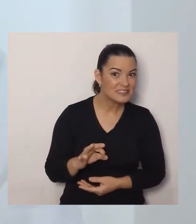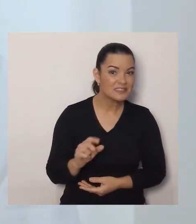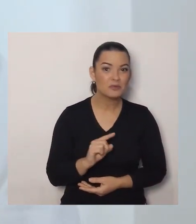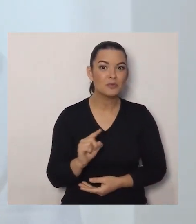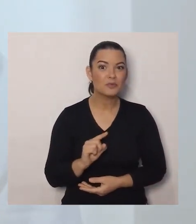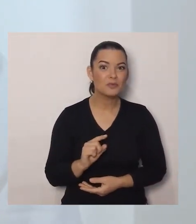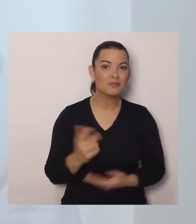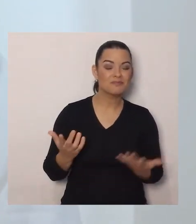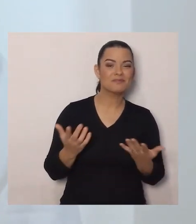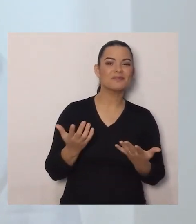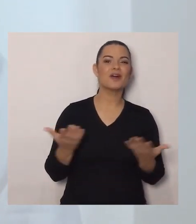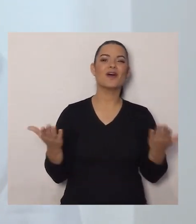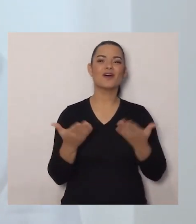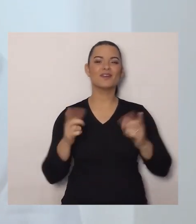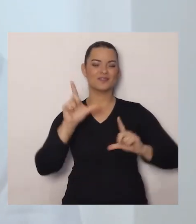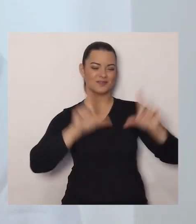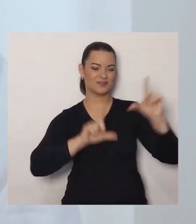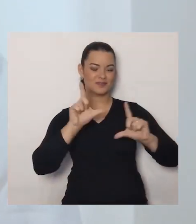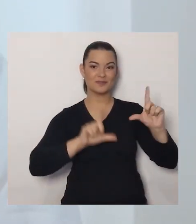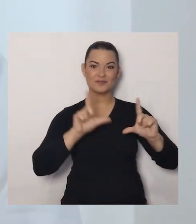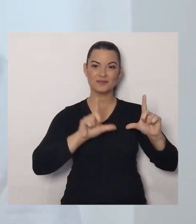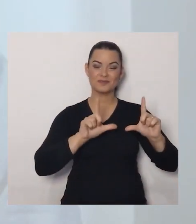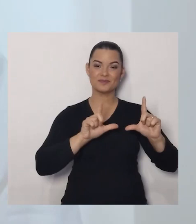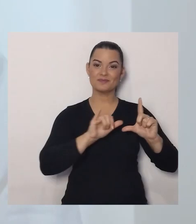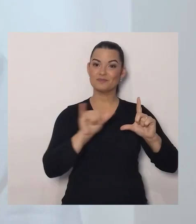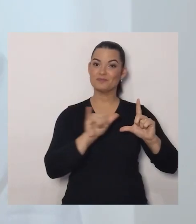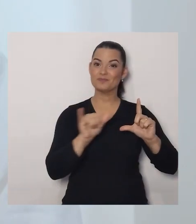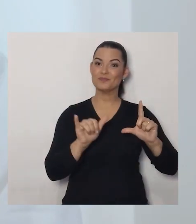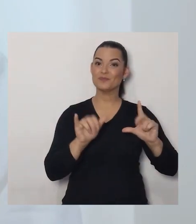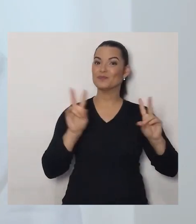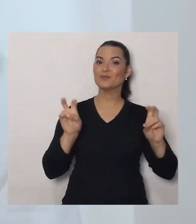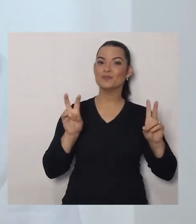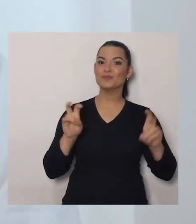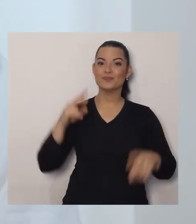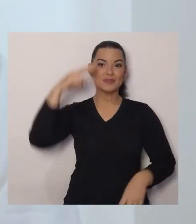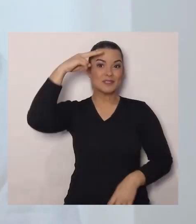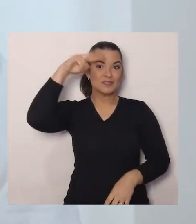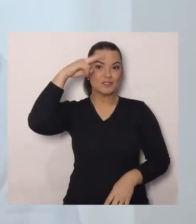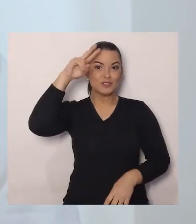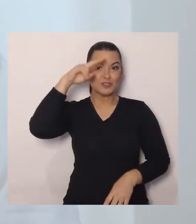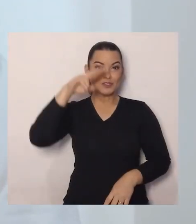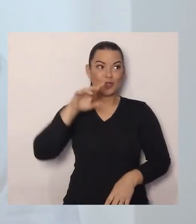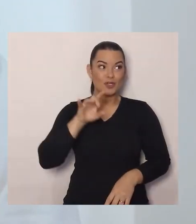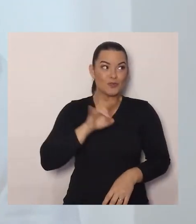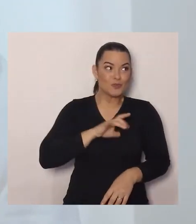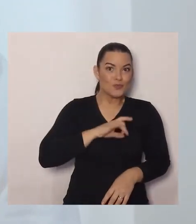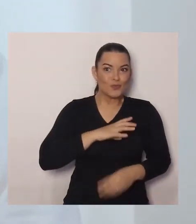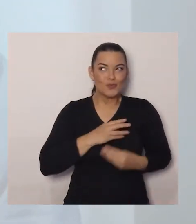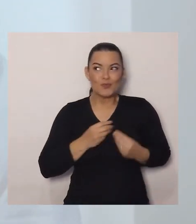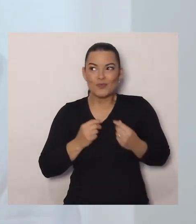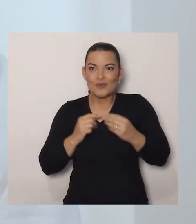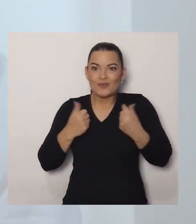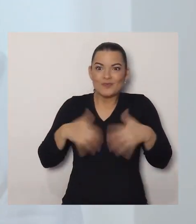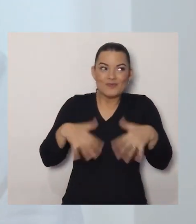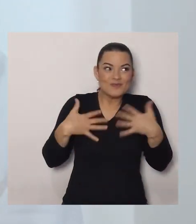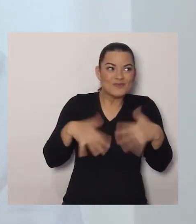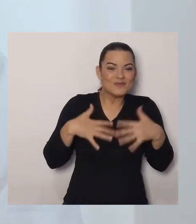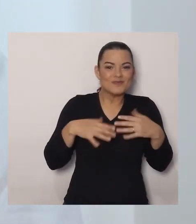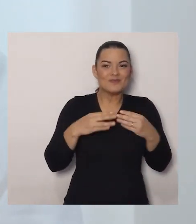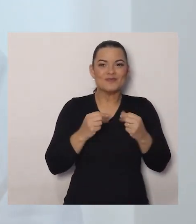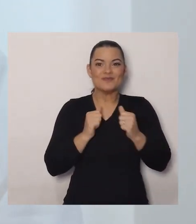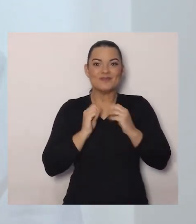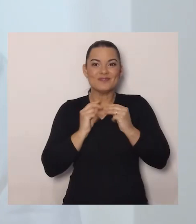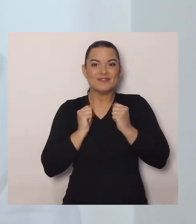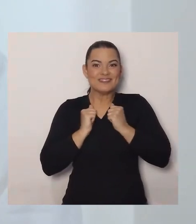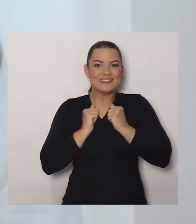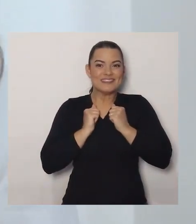Hoje o nosso programa vai falar sobre causos. São algumas histórias de suspense. Mas